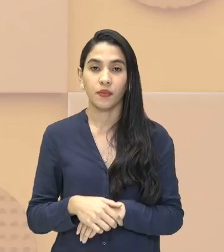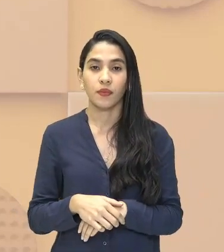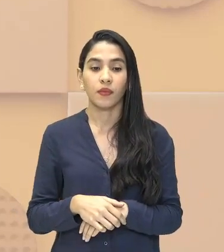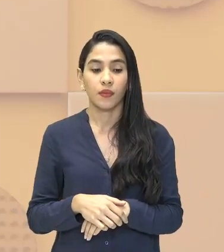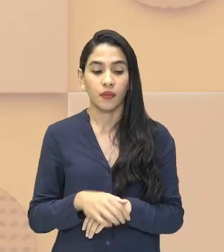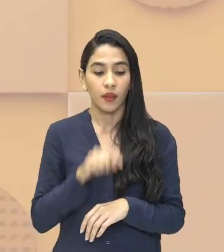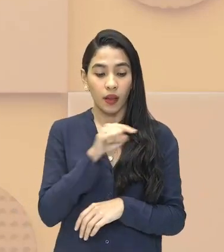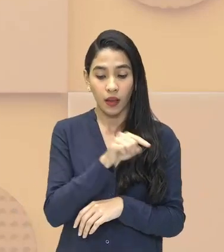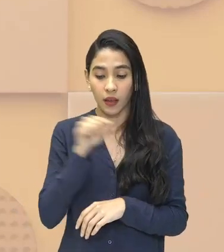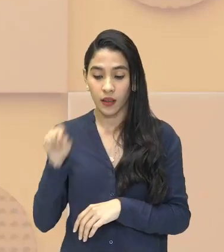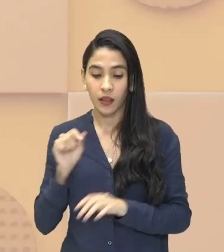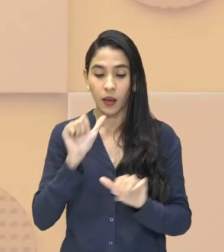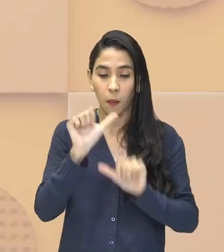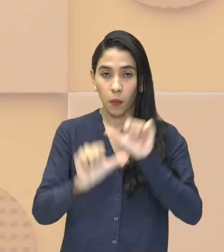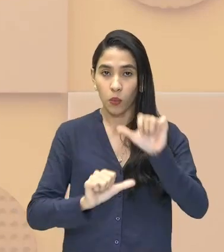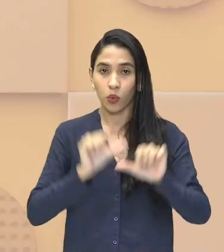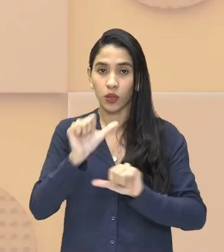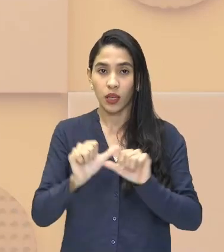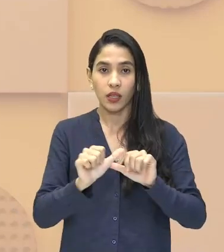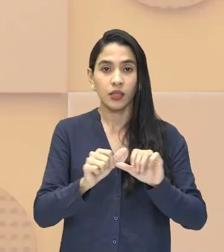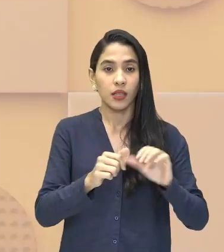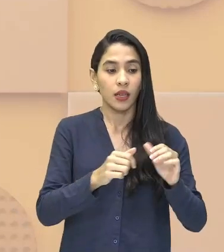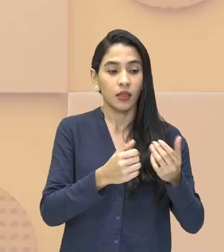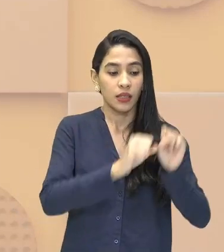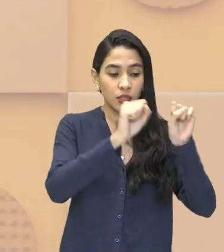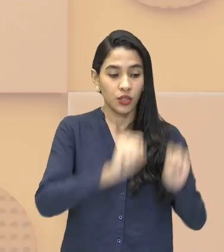mercantilismo para o capitalismo vai ser ali